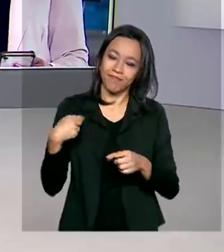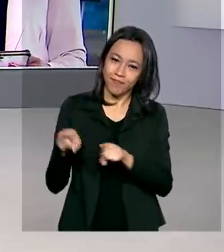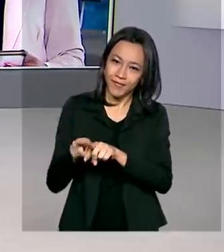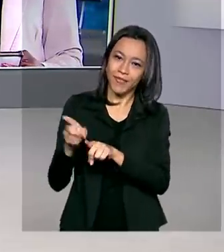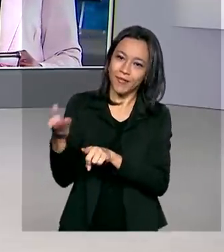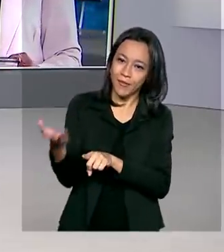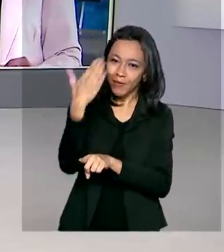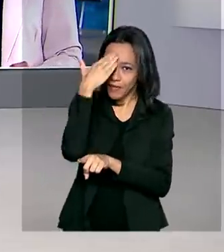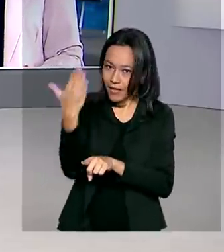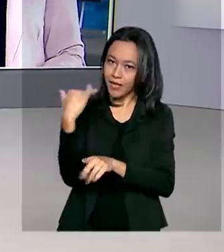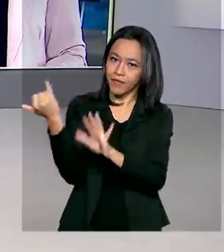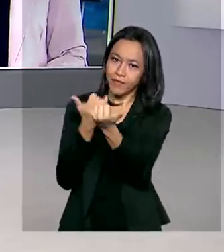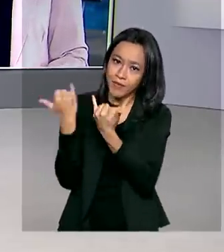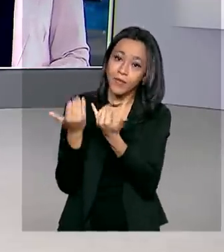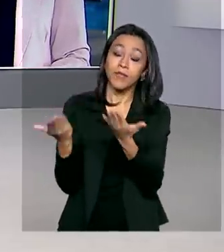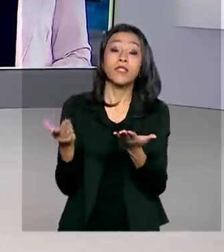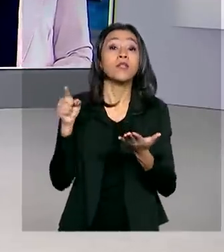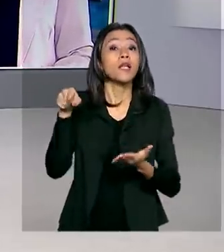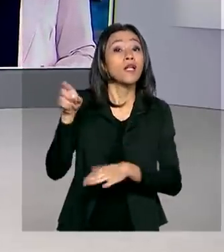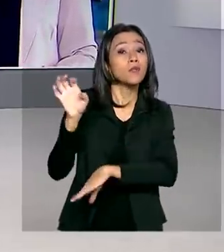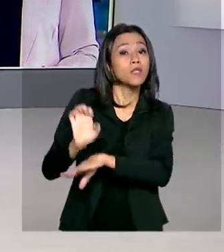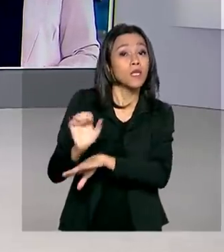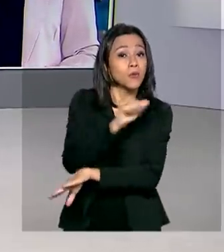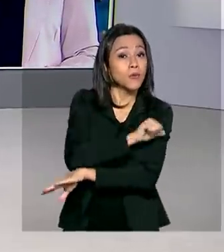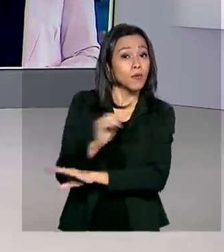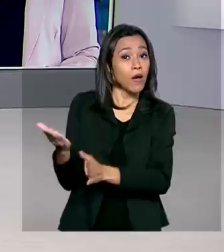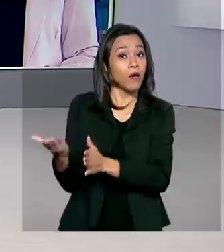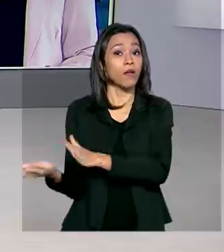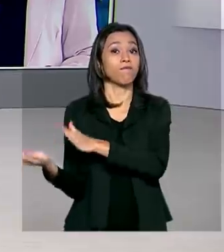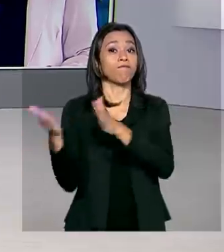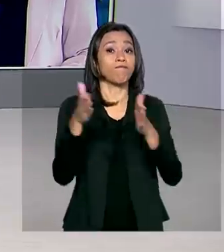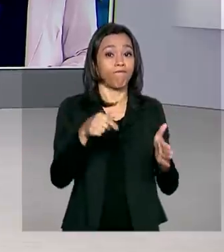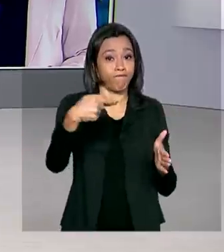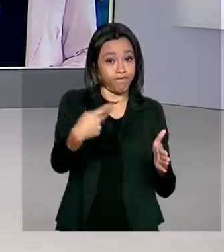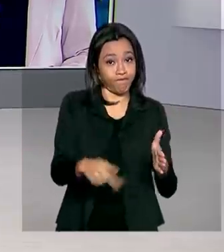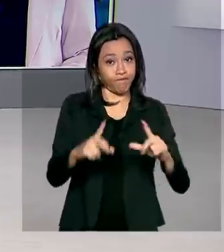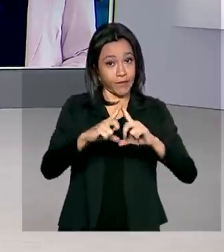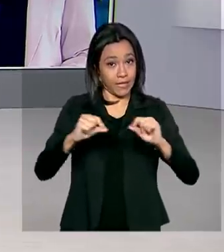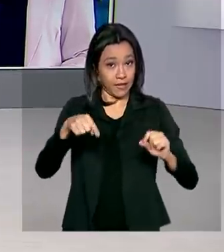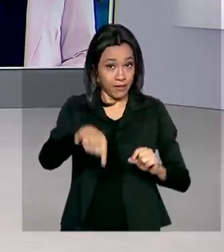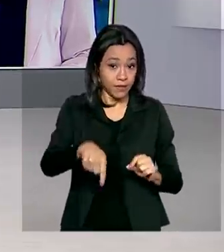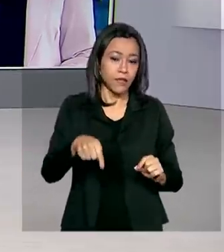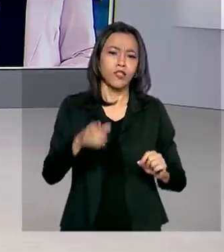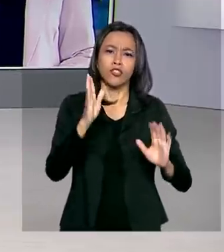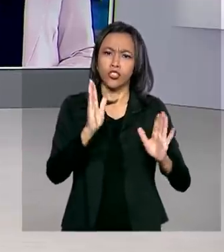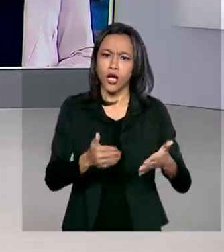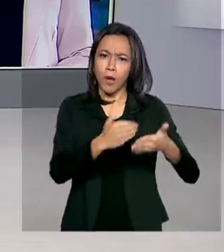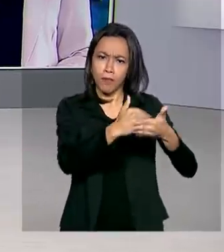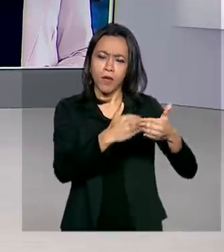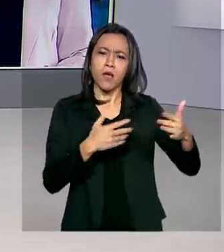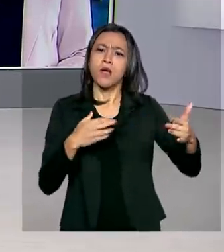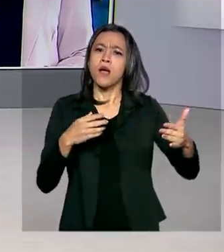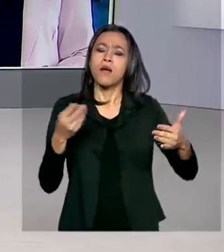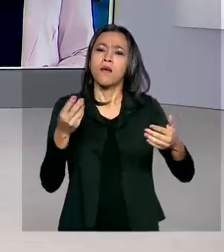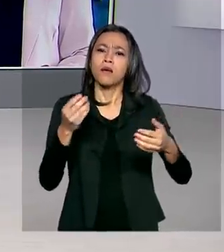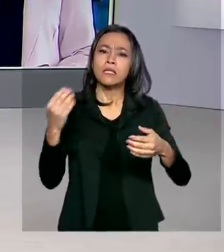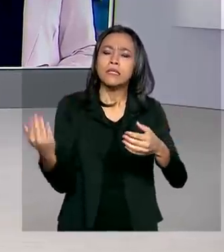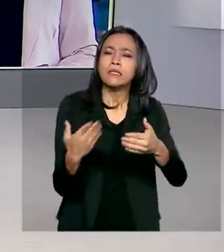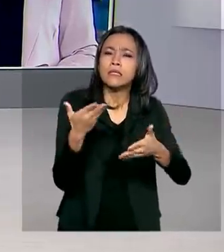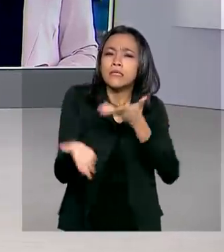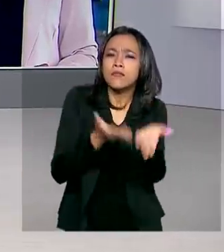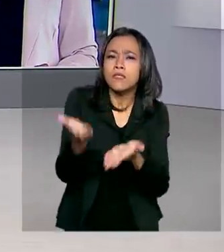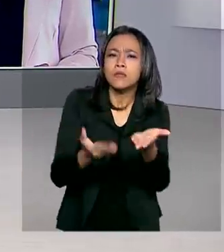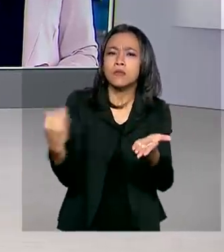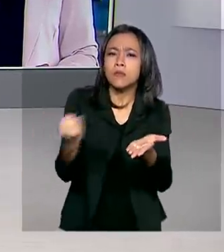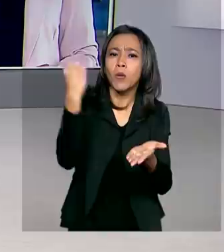Igor. Obrigada pelas suas informações. Então, do Rio de Janeiro, vamos seguir para o Palácio do Planalto, porque foi ampliada a lista de serviços essenciais no